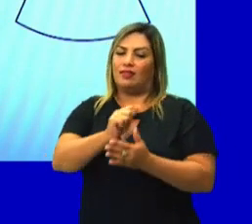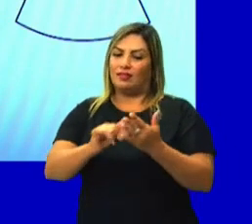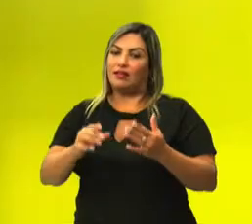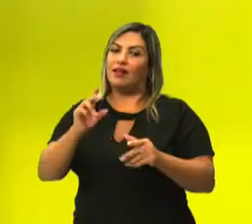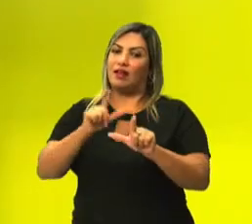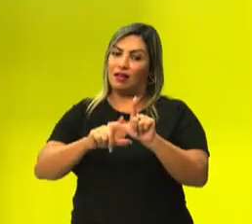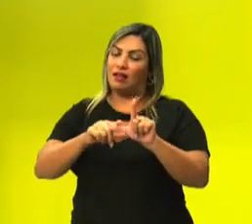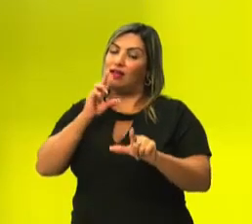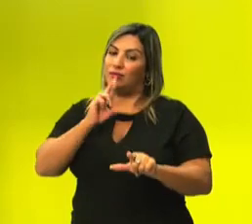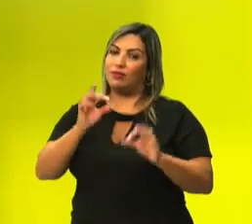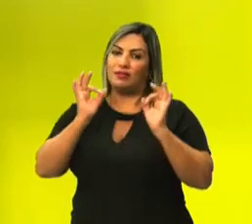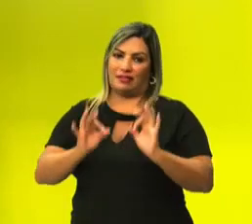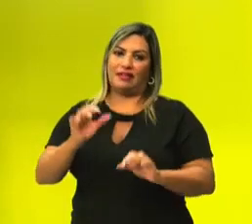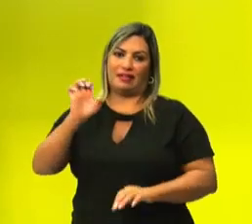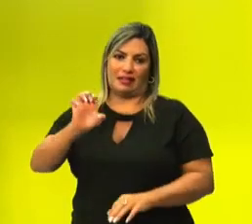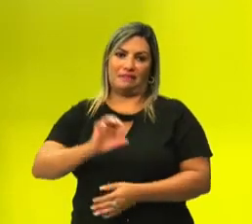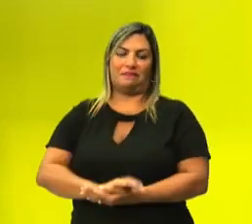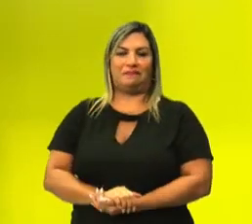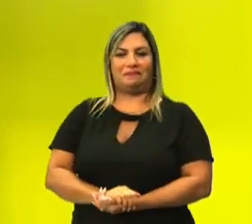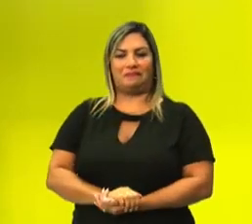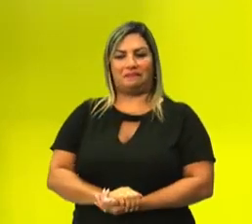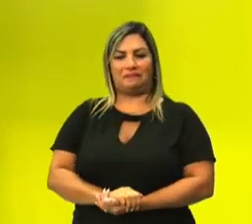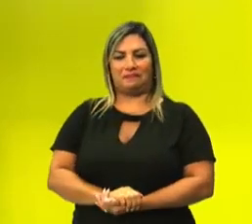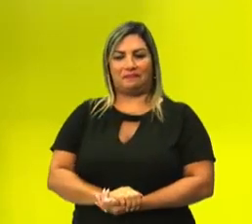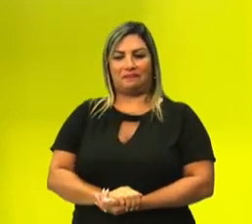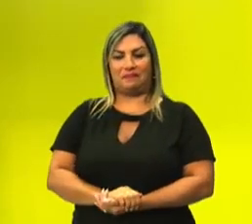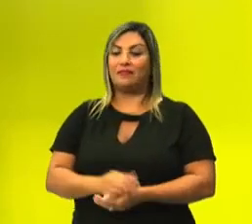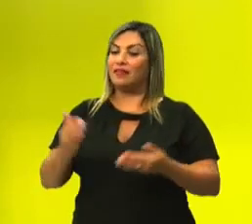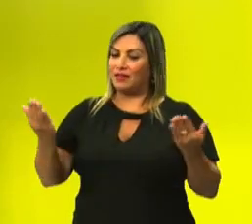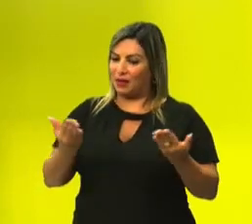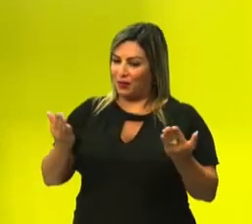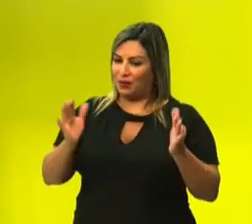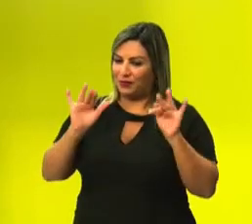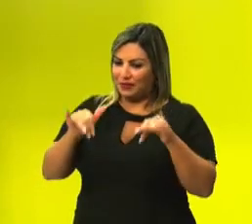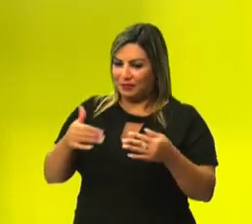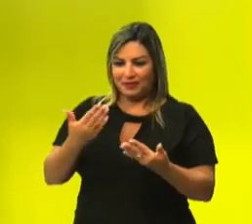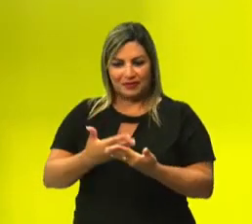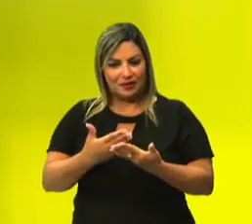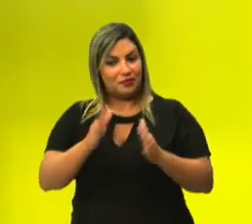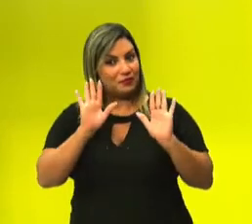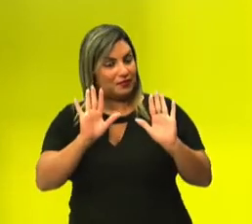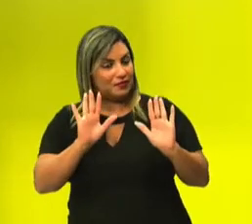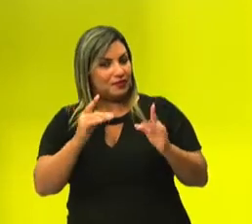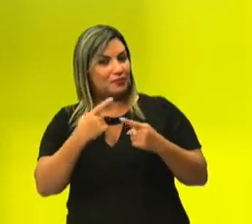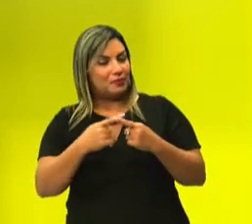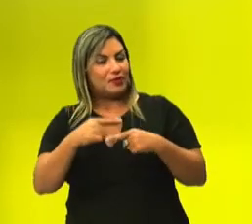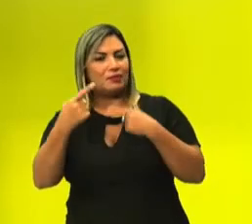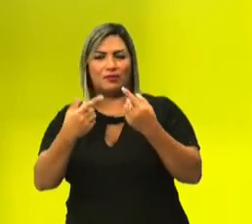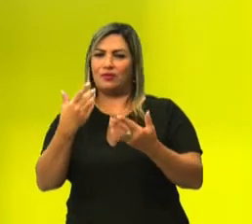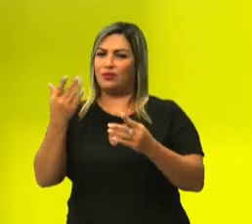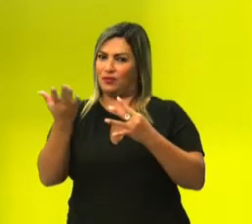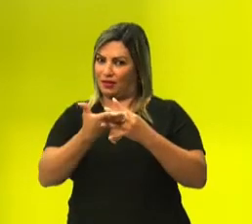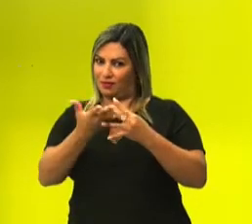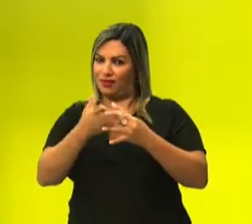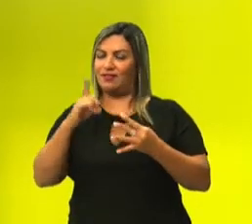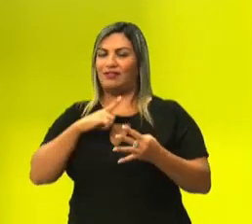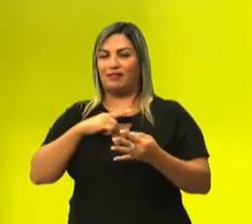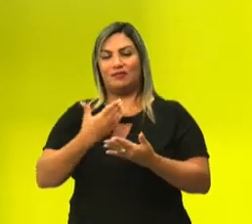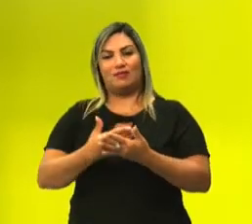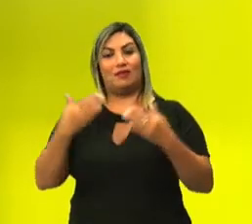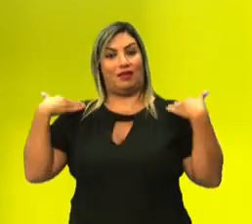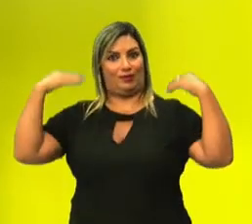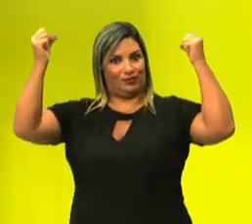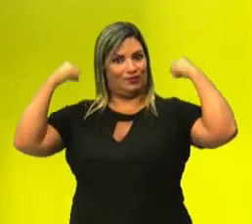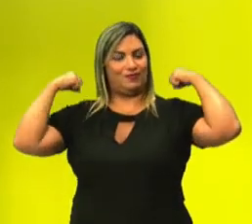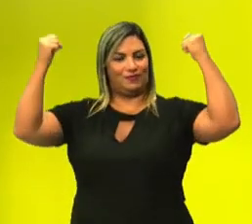E é a opção correta. E agora, pessoal, a gente vai ficar por aqui. Não saiam daí, pois após o intervalo teremos a aula